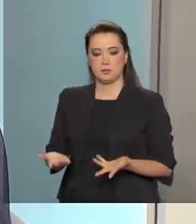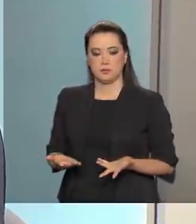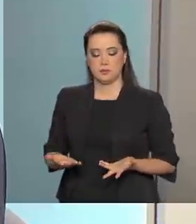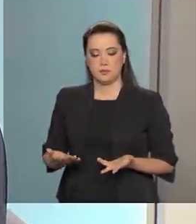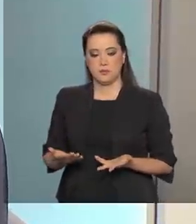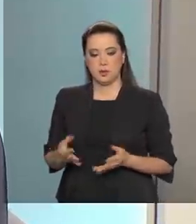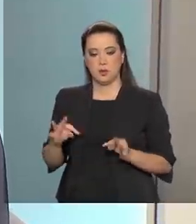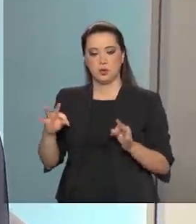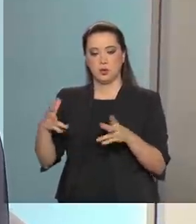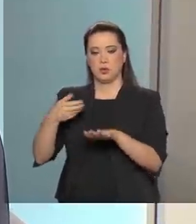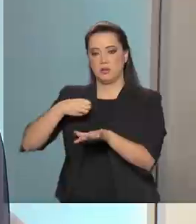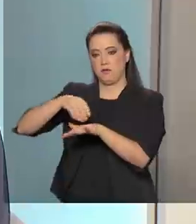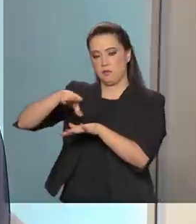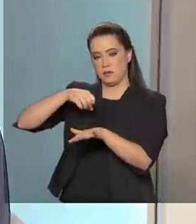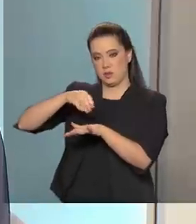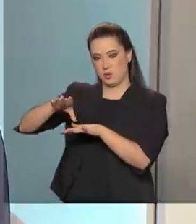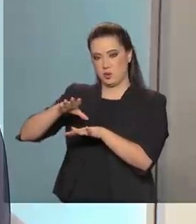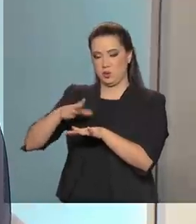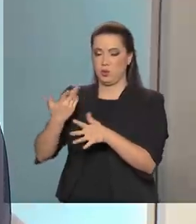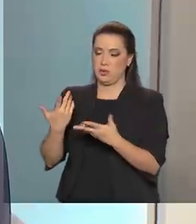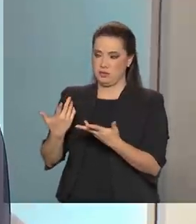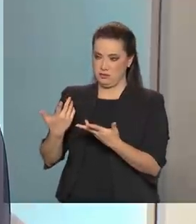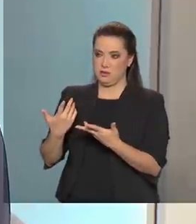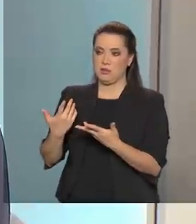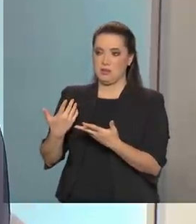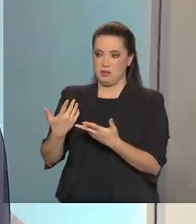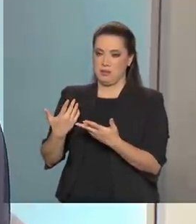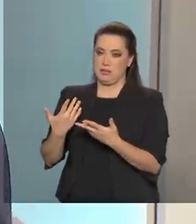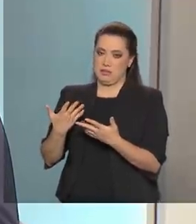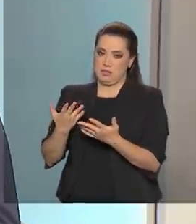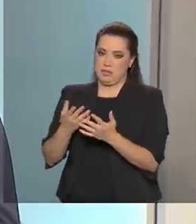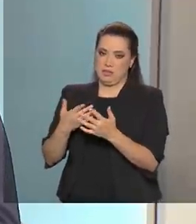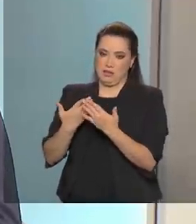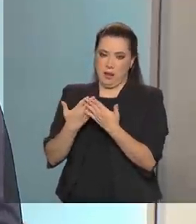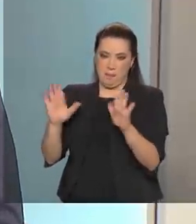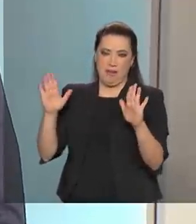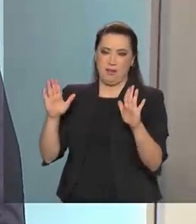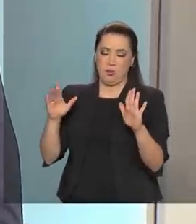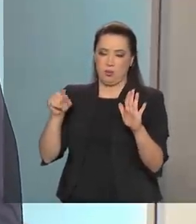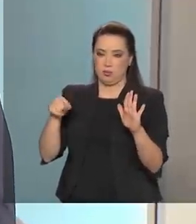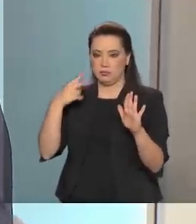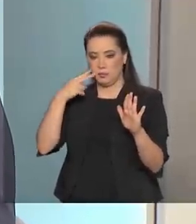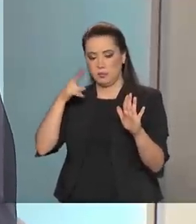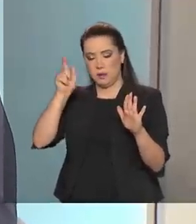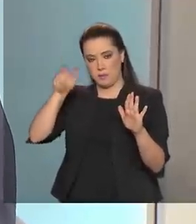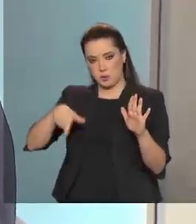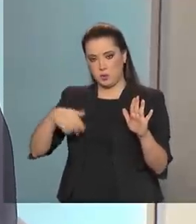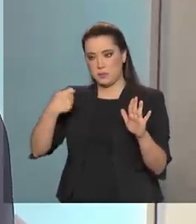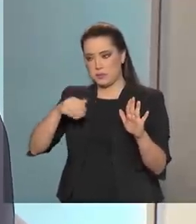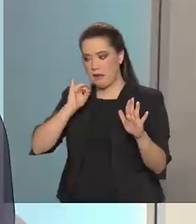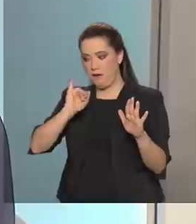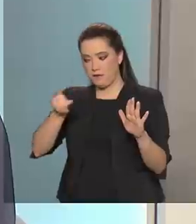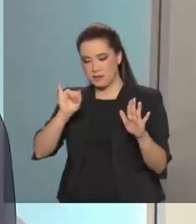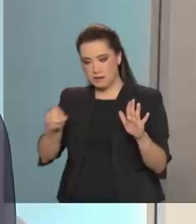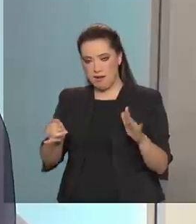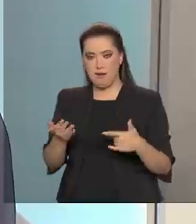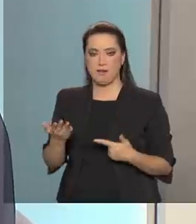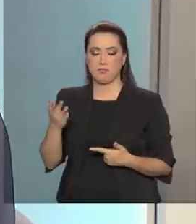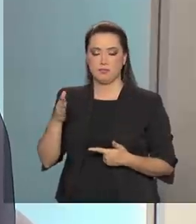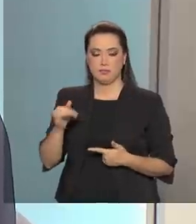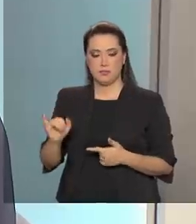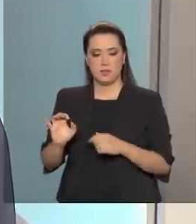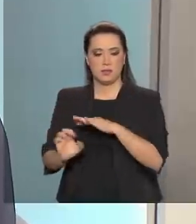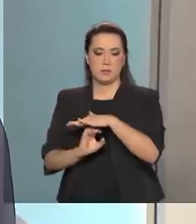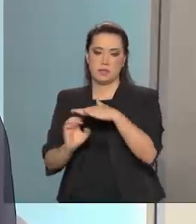Todo vazamento de dados, a LGPD obriga que a autoridade tem que ser informada pela empresa que